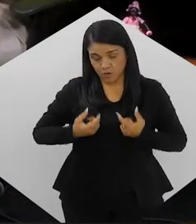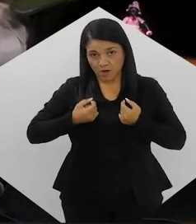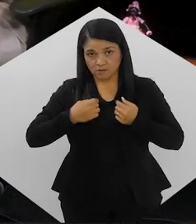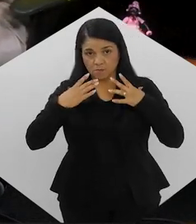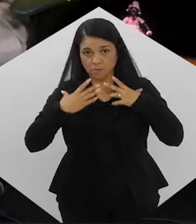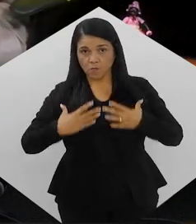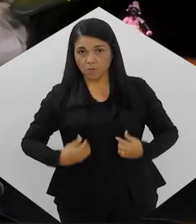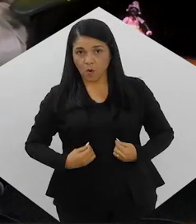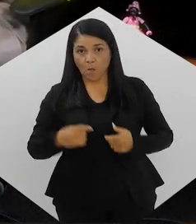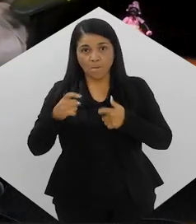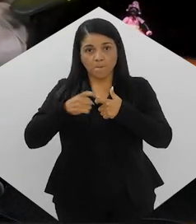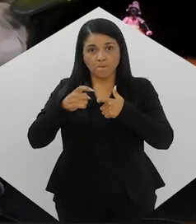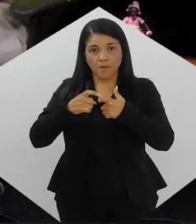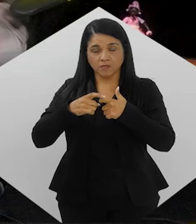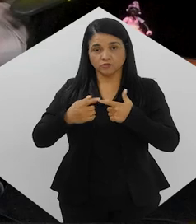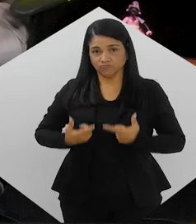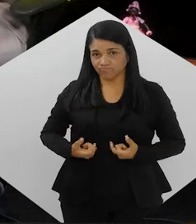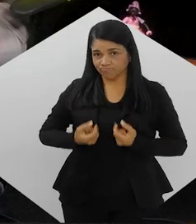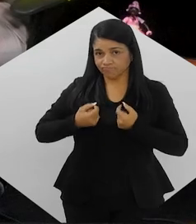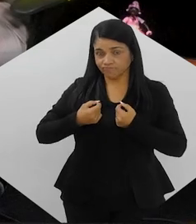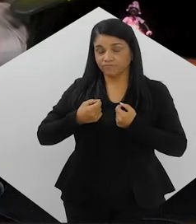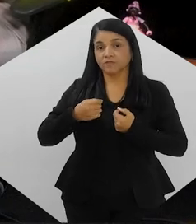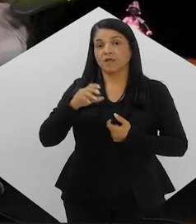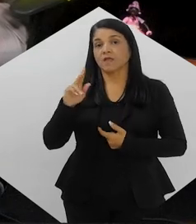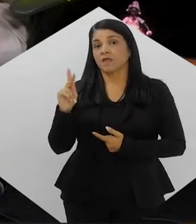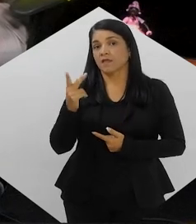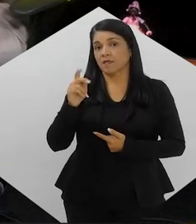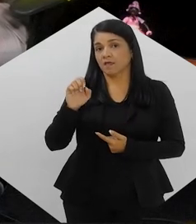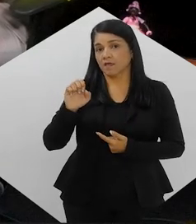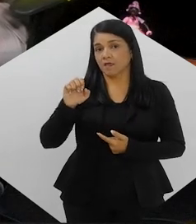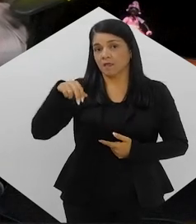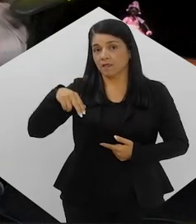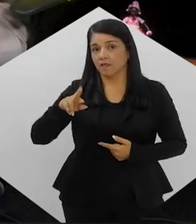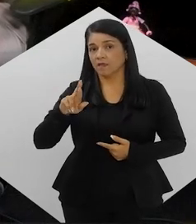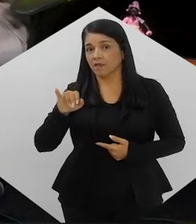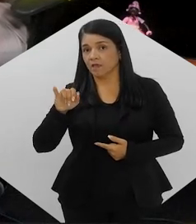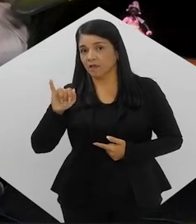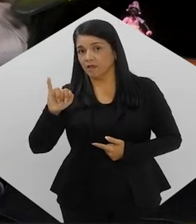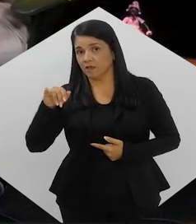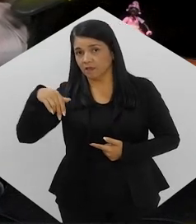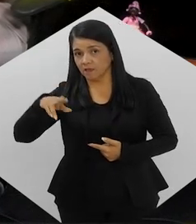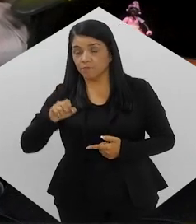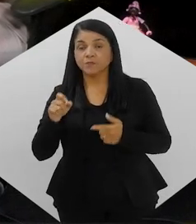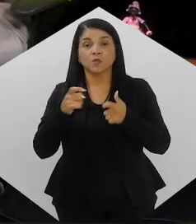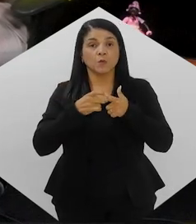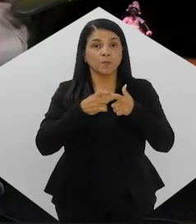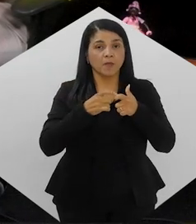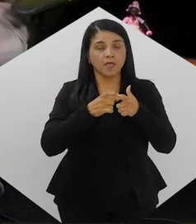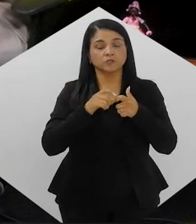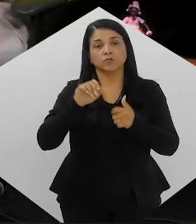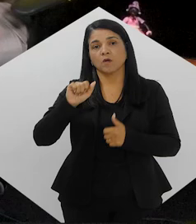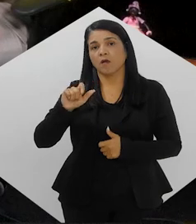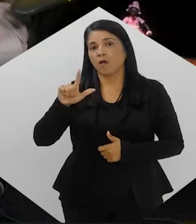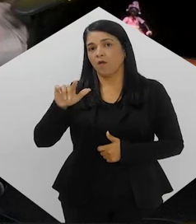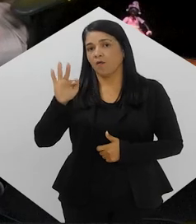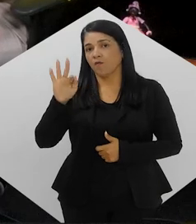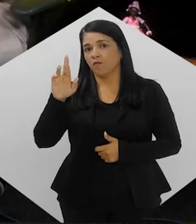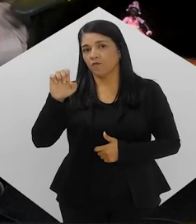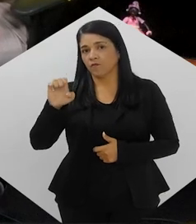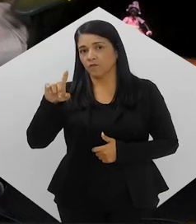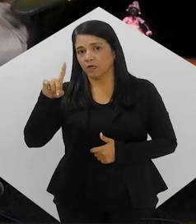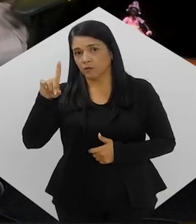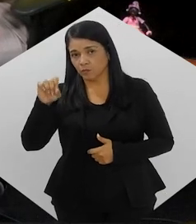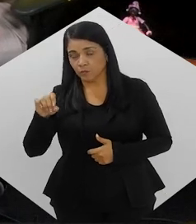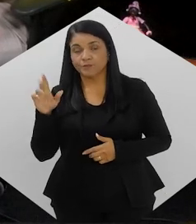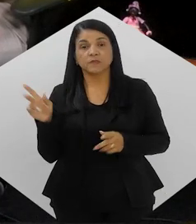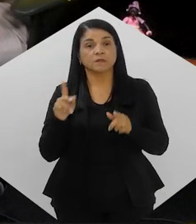pulmão, com o médico oncologista, doutor Henrique Monerat, com o consultor médico da Fundação do Câncer, doutor Alfredo Skaff, e com a